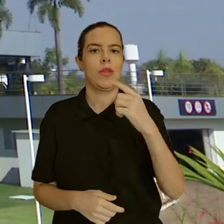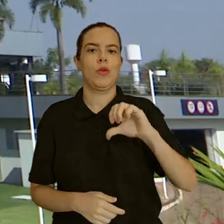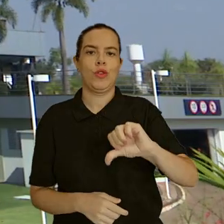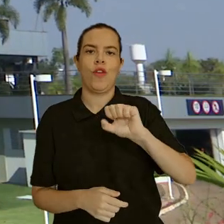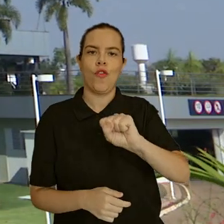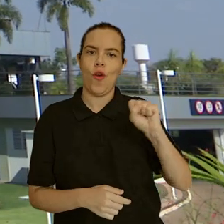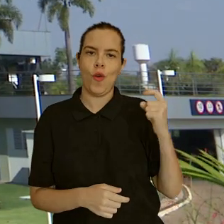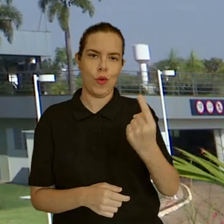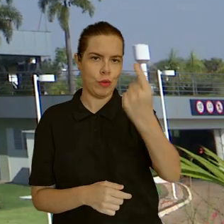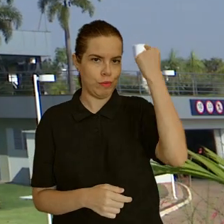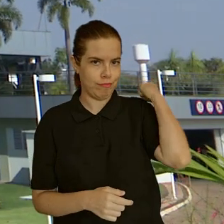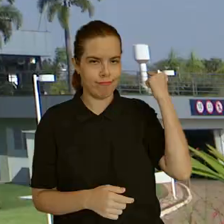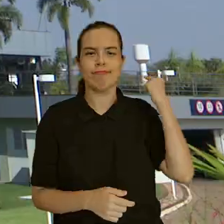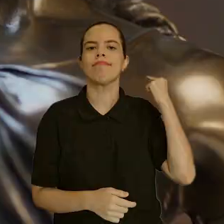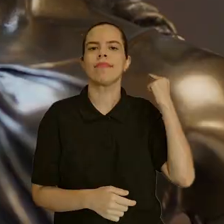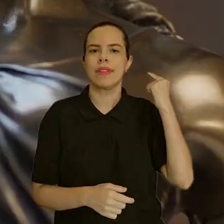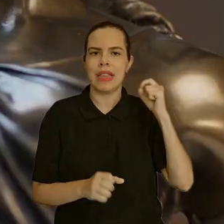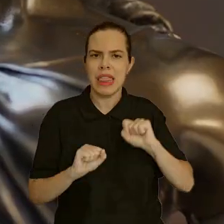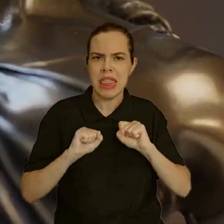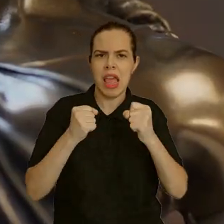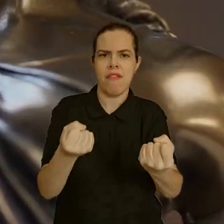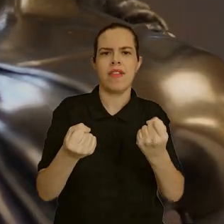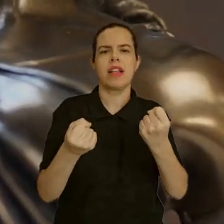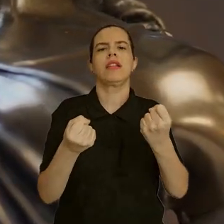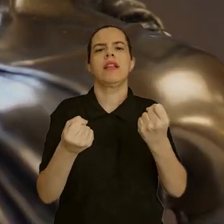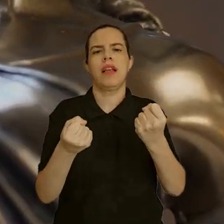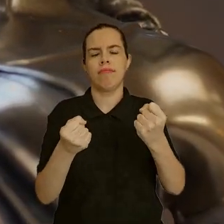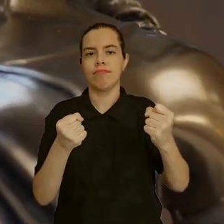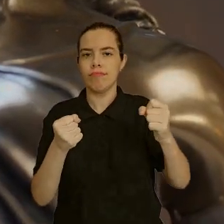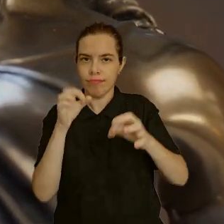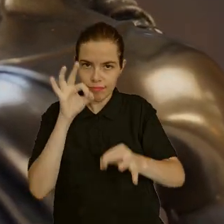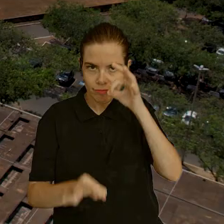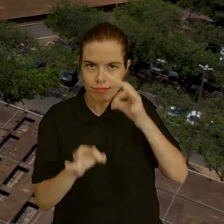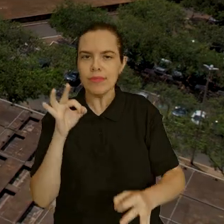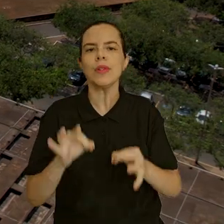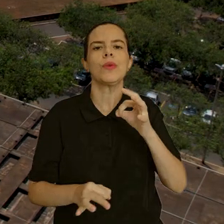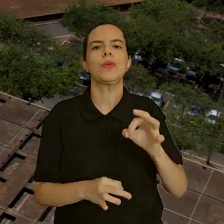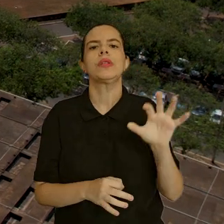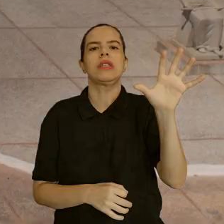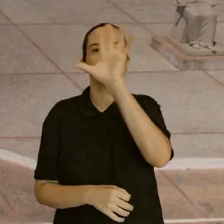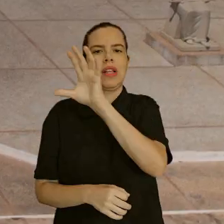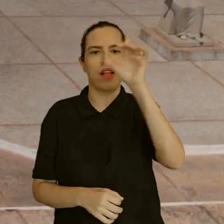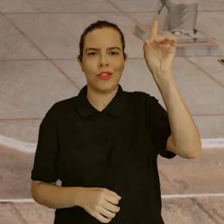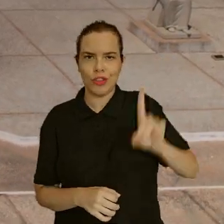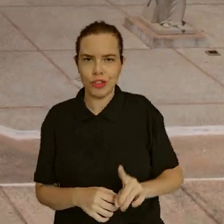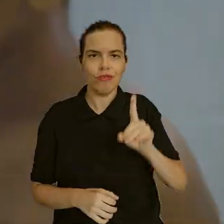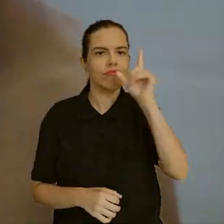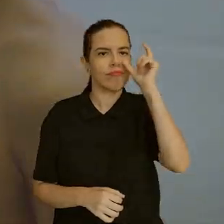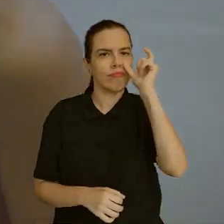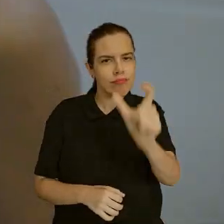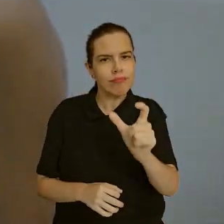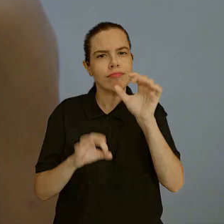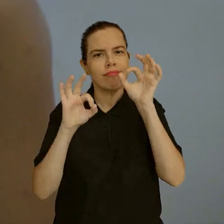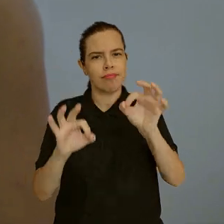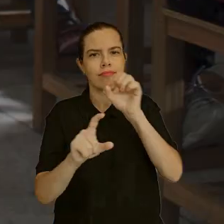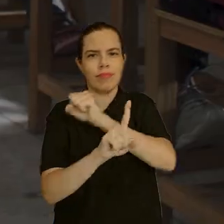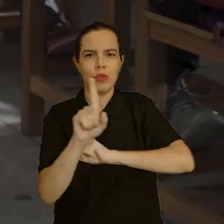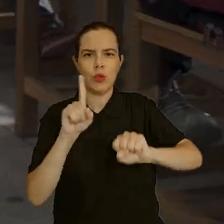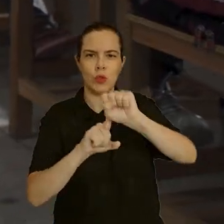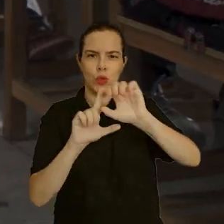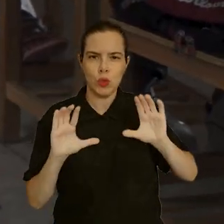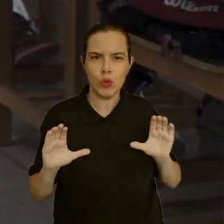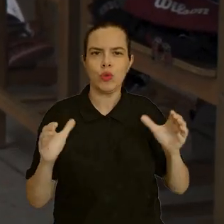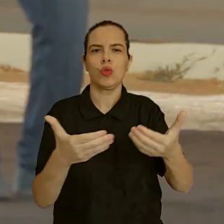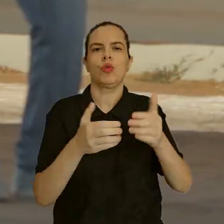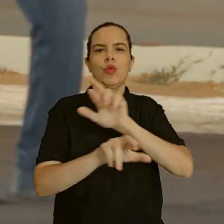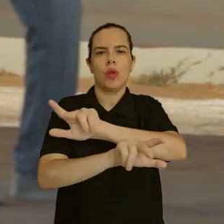1988. Defender a ordem jurídica, o Estado de Direito e os interesses difusos e